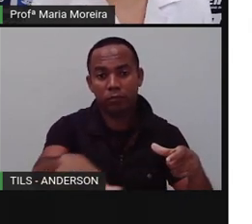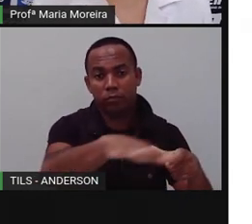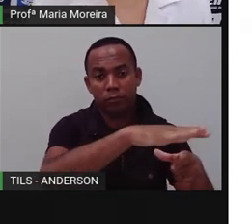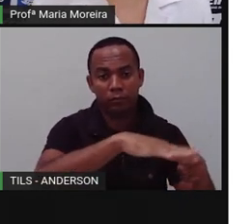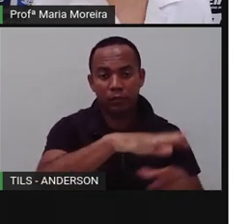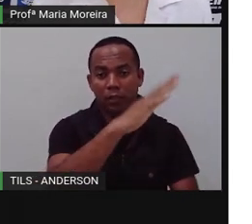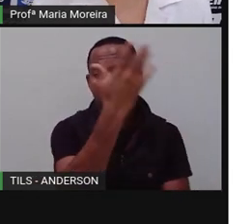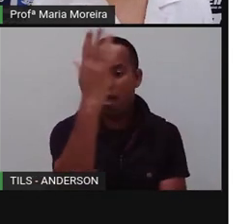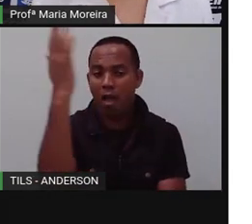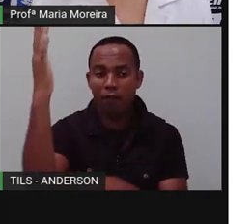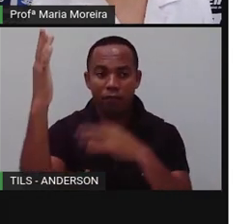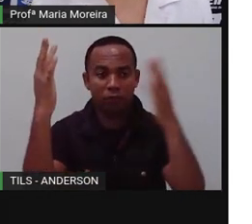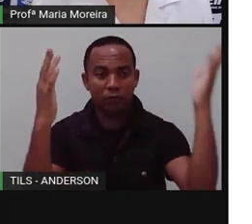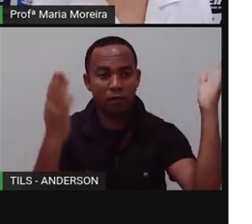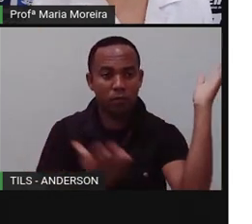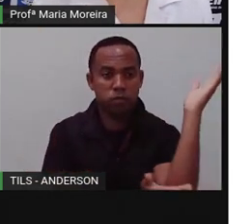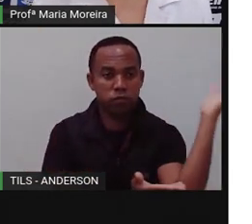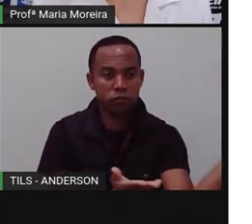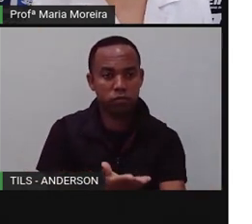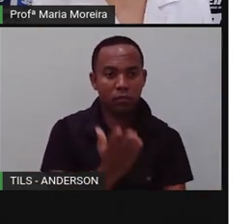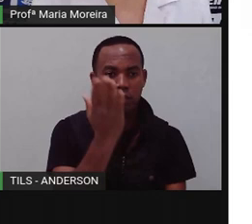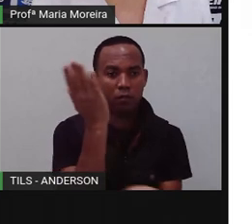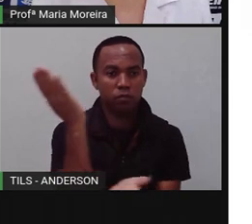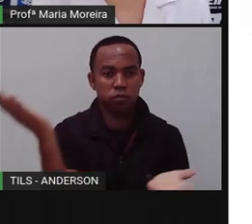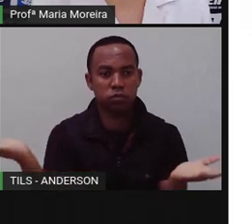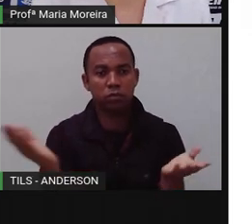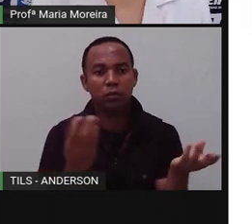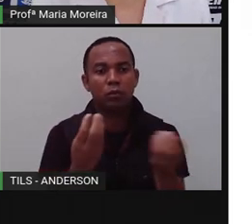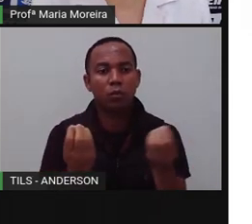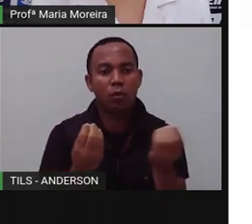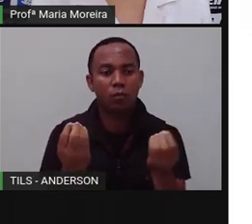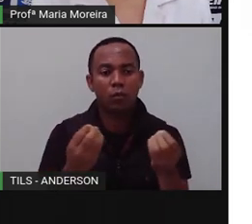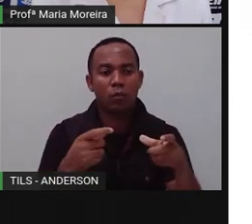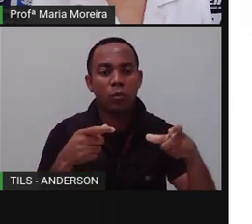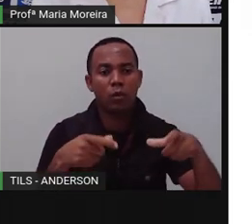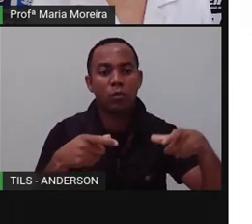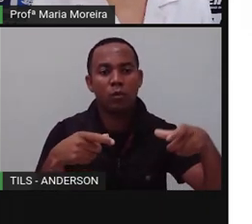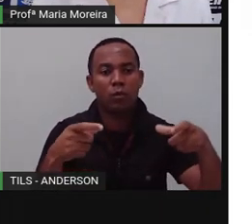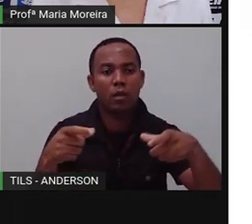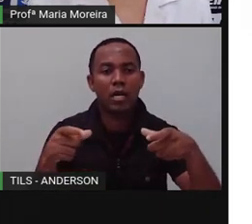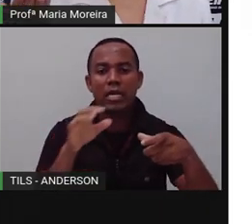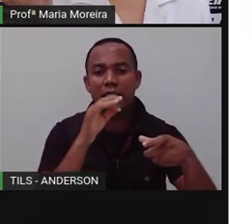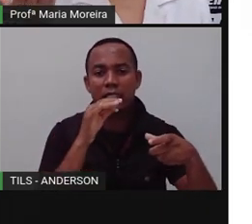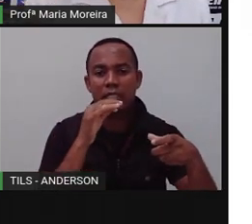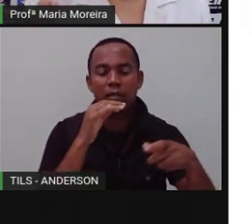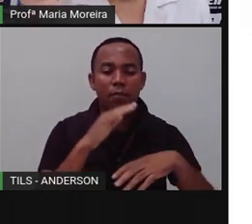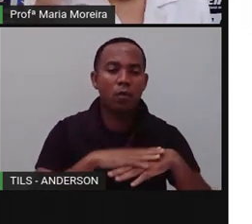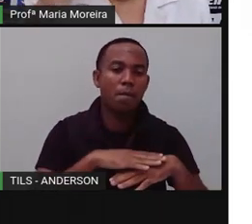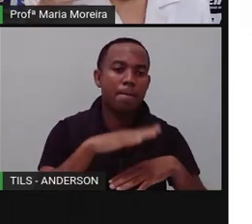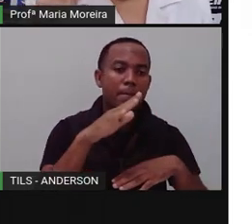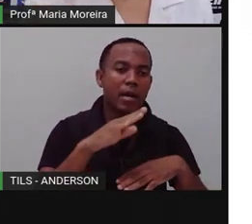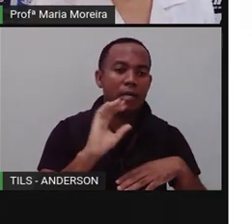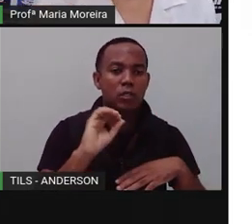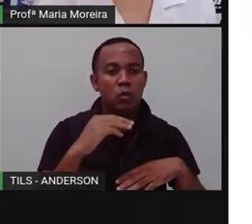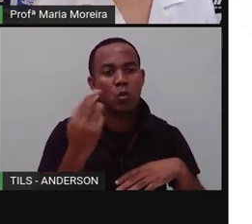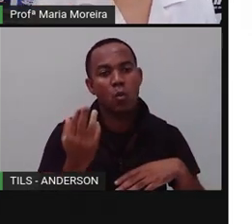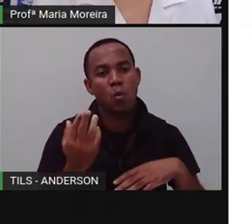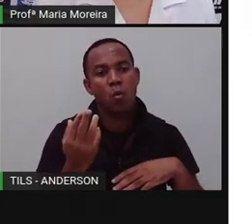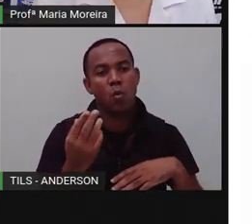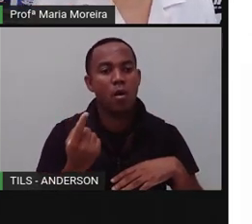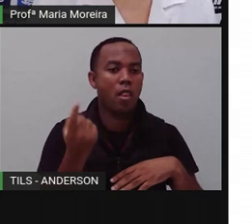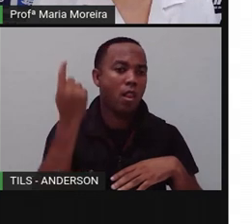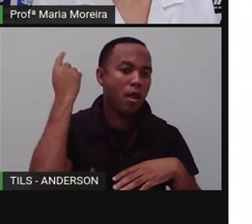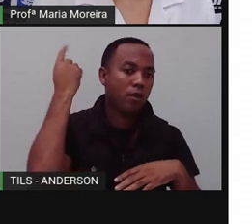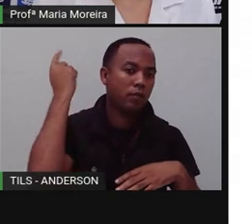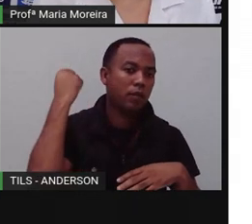árvores foram cortadas. E que, obviamente, aonde é que o sol vai atingir mais. Aí, ou lá atrás, onde